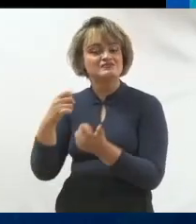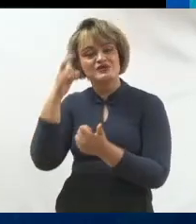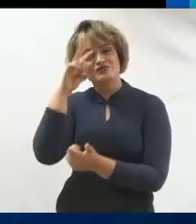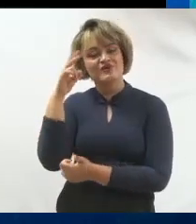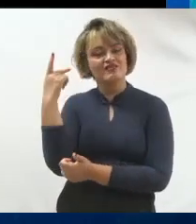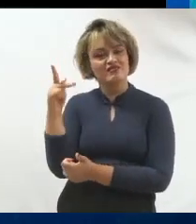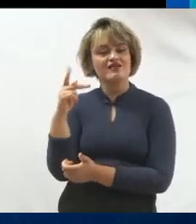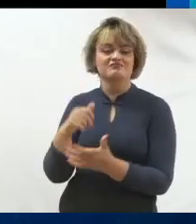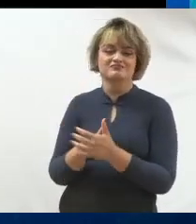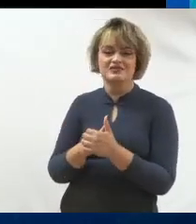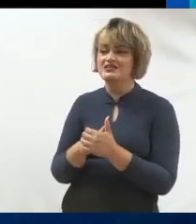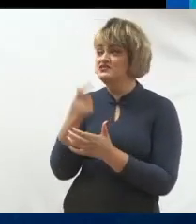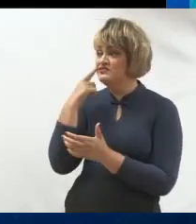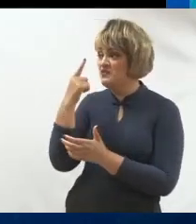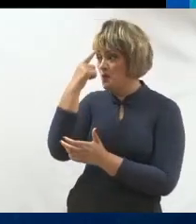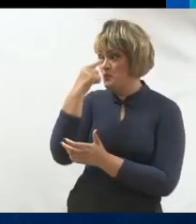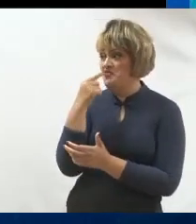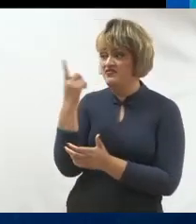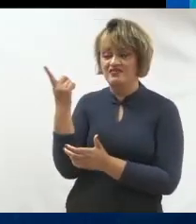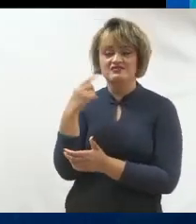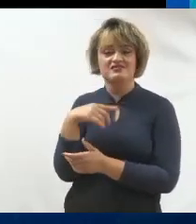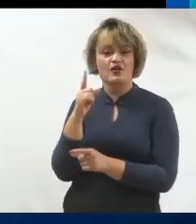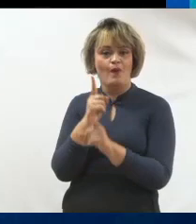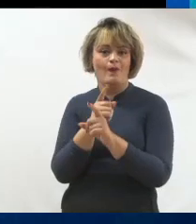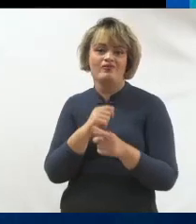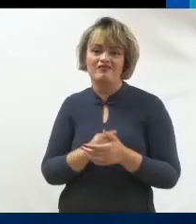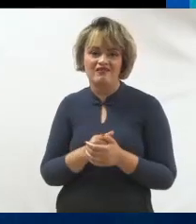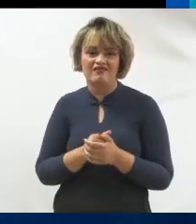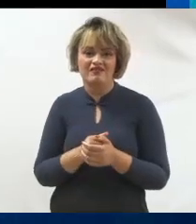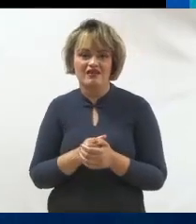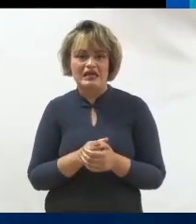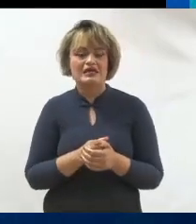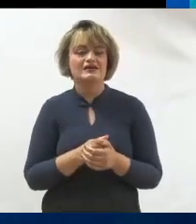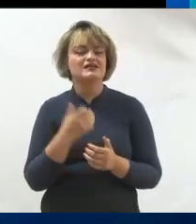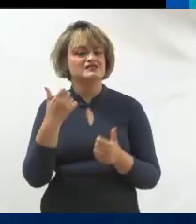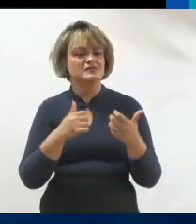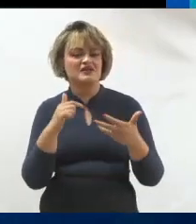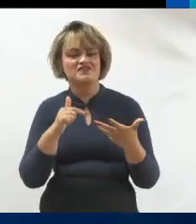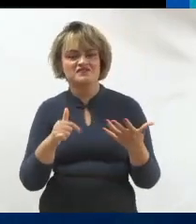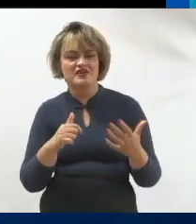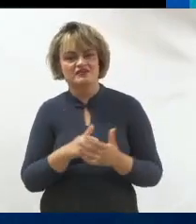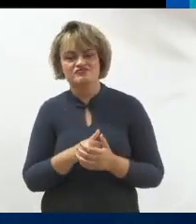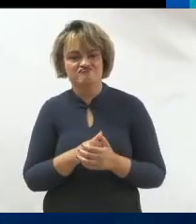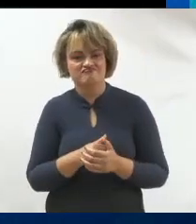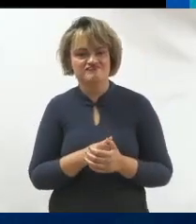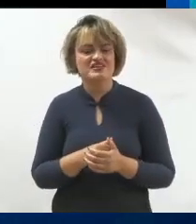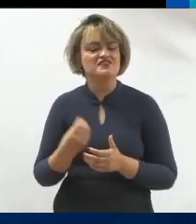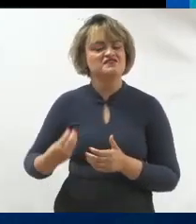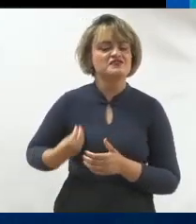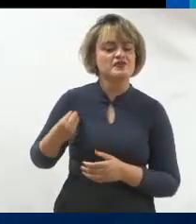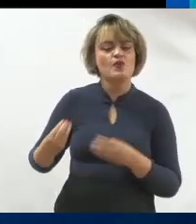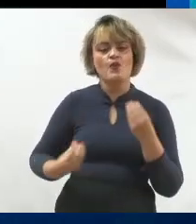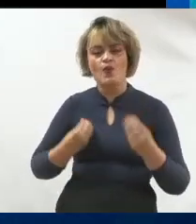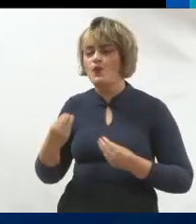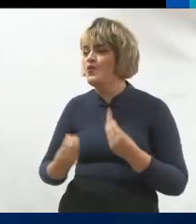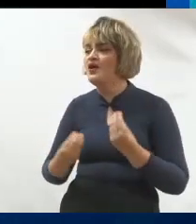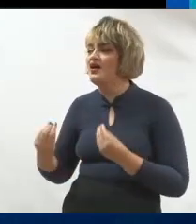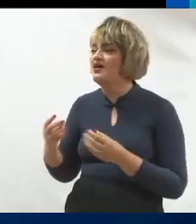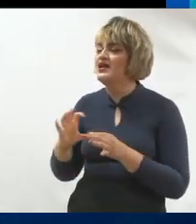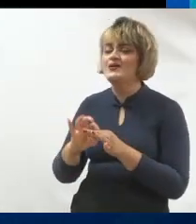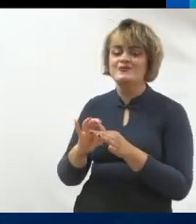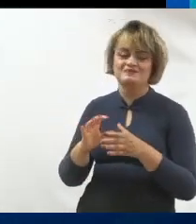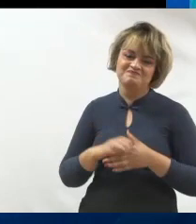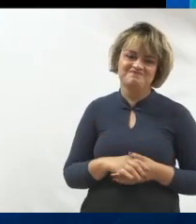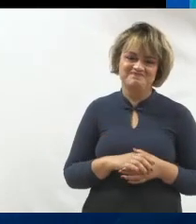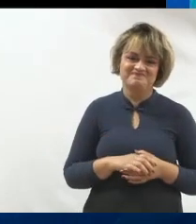dele. Se vocês entrarem nesse perfil, vocês vão ver. Ele traz muito do que está dentro dele, do que ele viveu. É assim que ele se conecta com